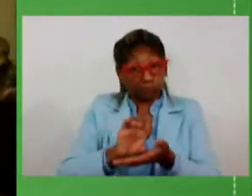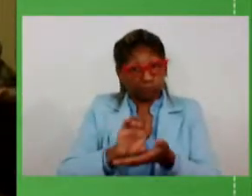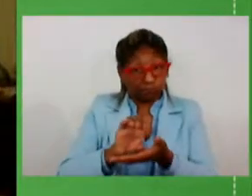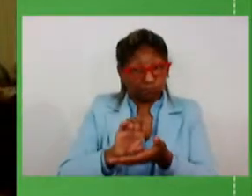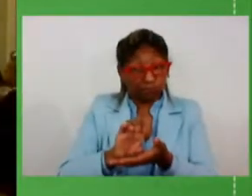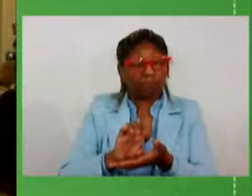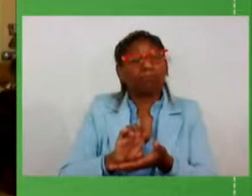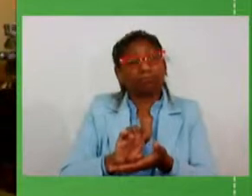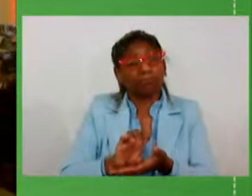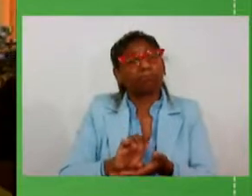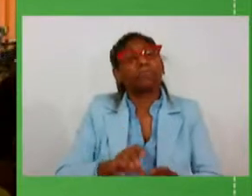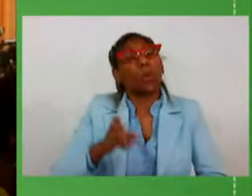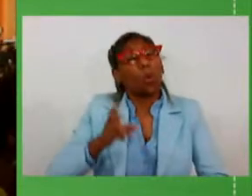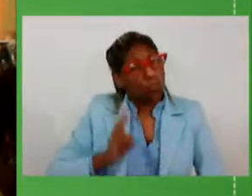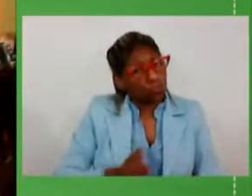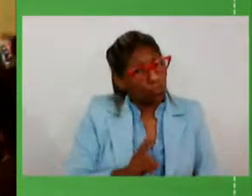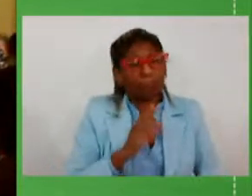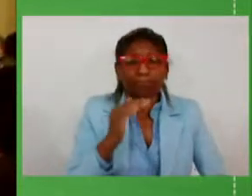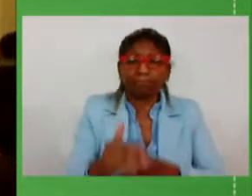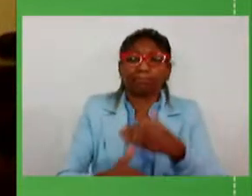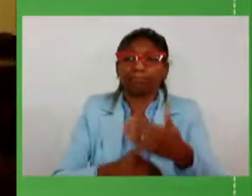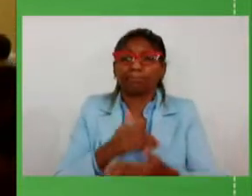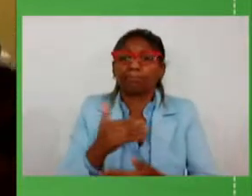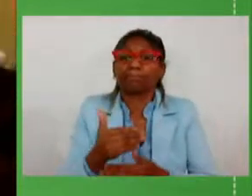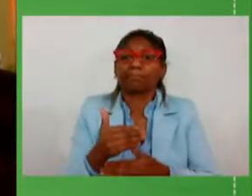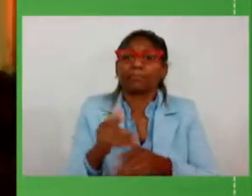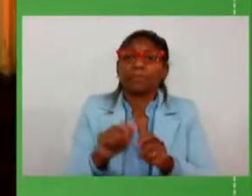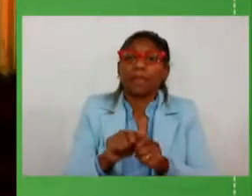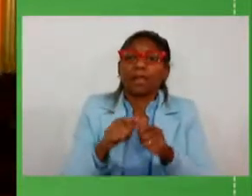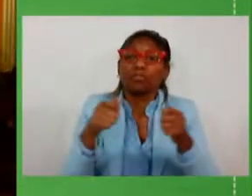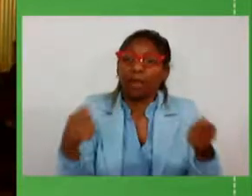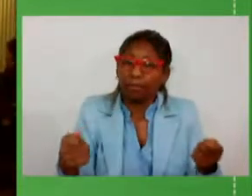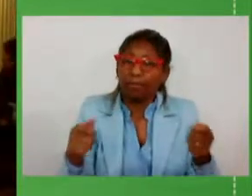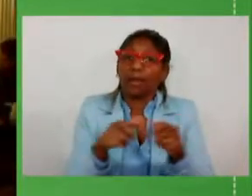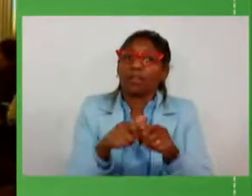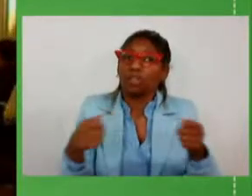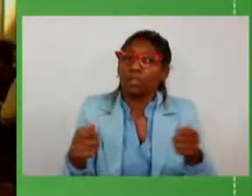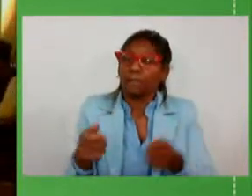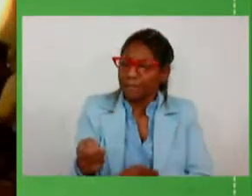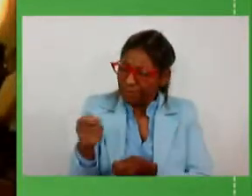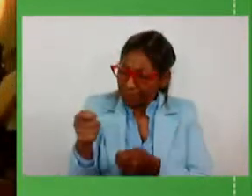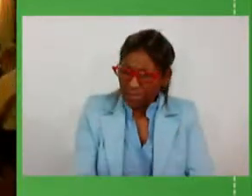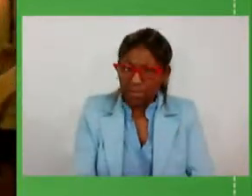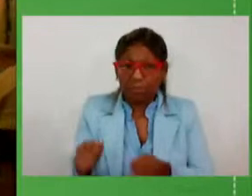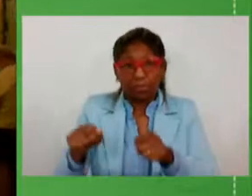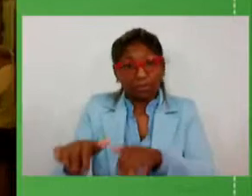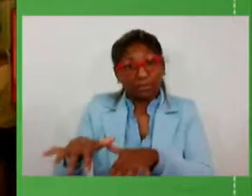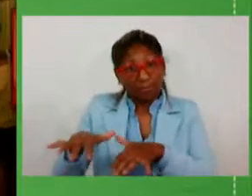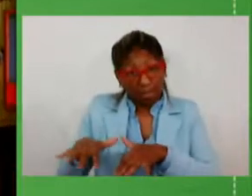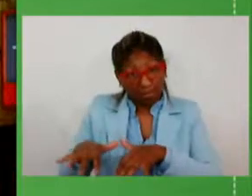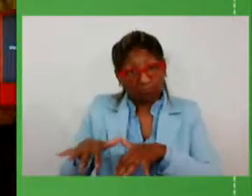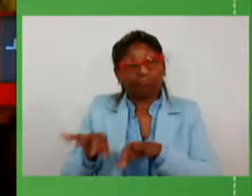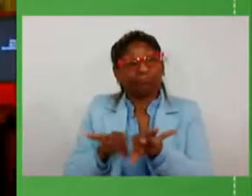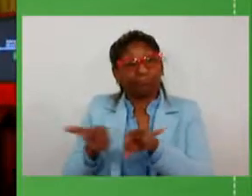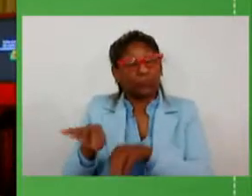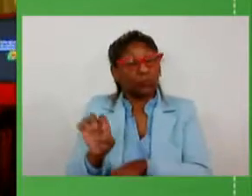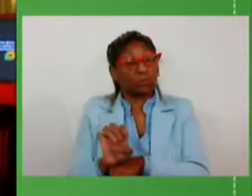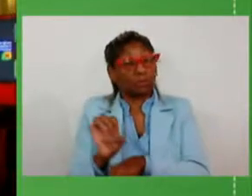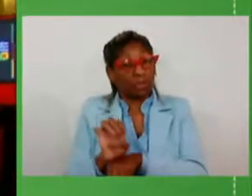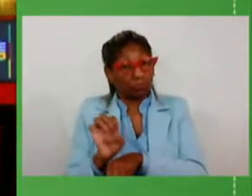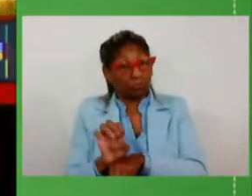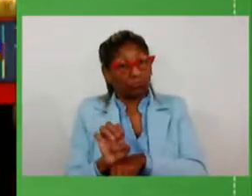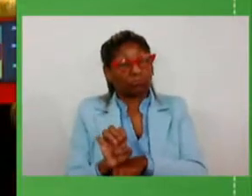a continuidade da agenda firme na assembleia legislativa de reestruturação do estado vai